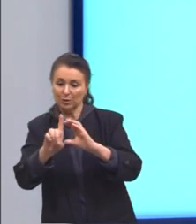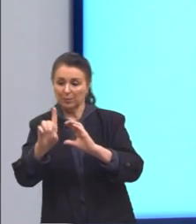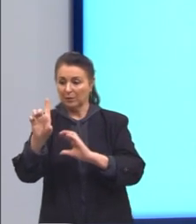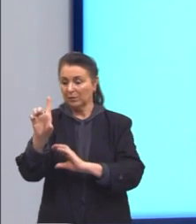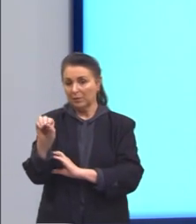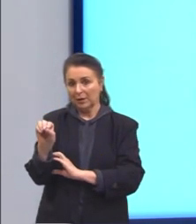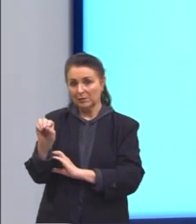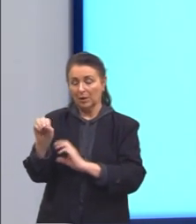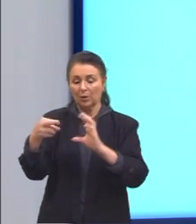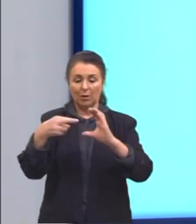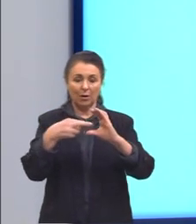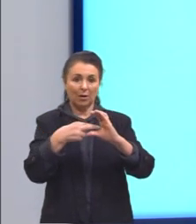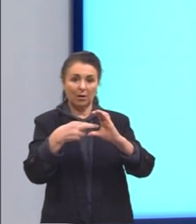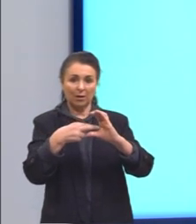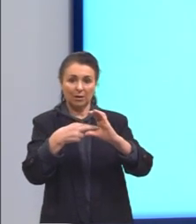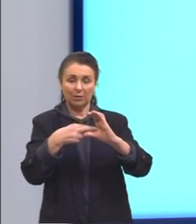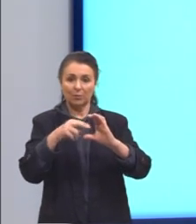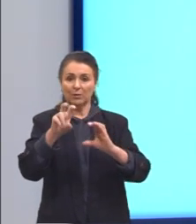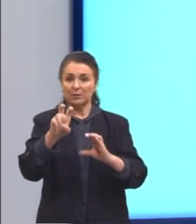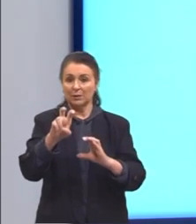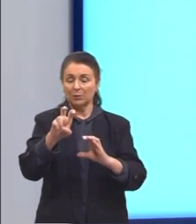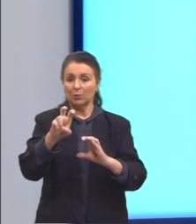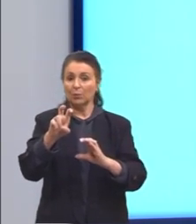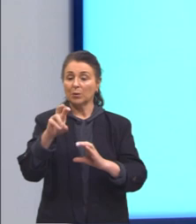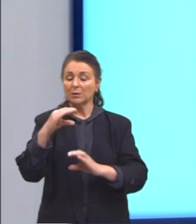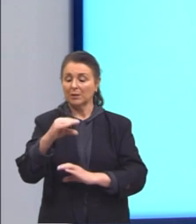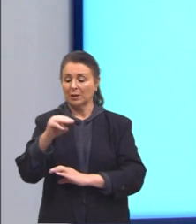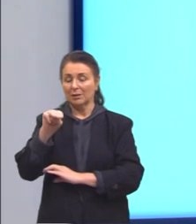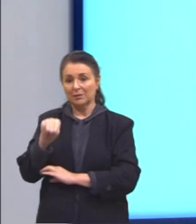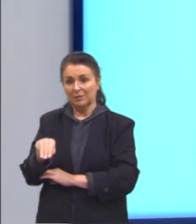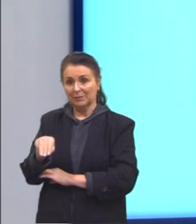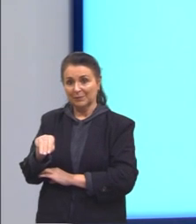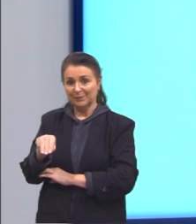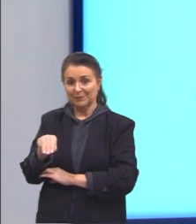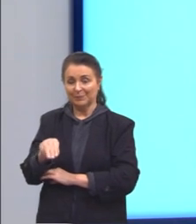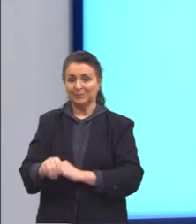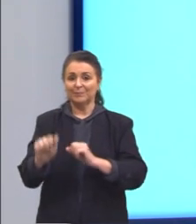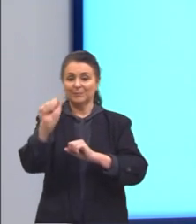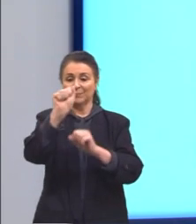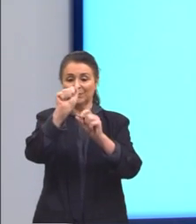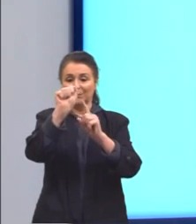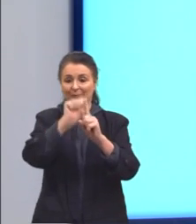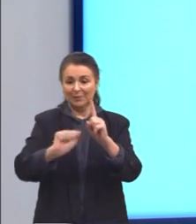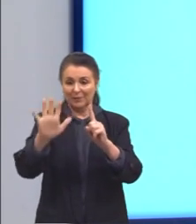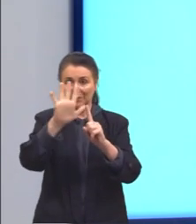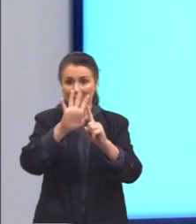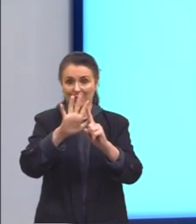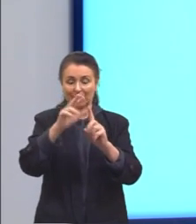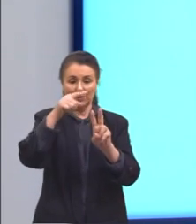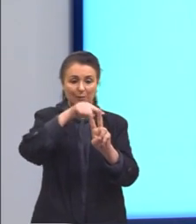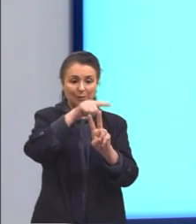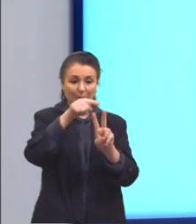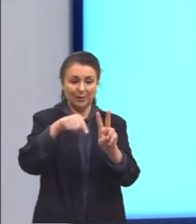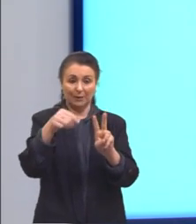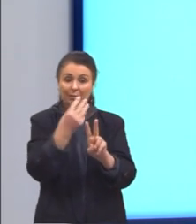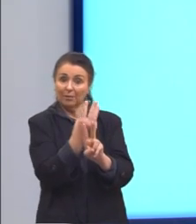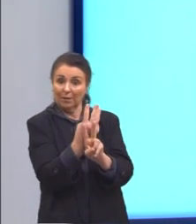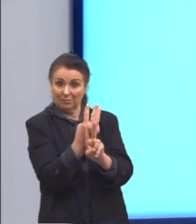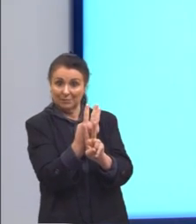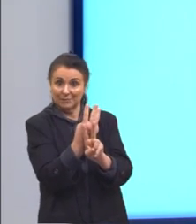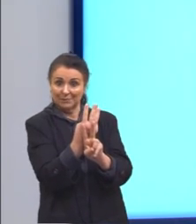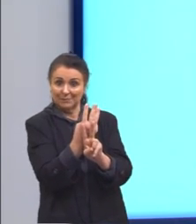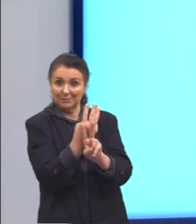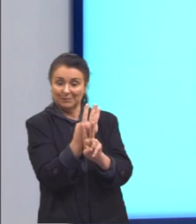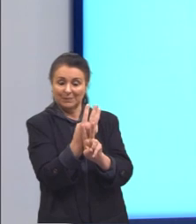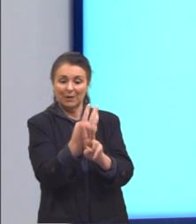então, o nosso raio vale 5 centímetros, tá? Então, área, utilizamos o pi como 3, então,